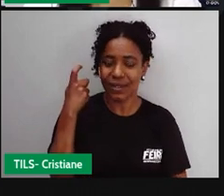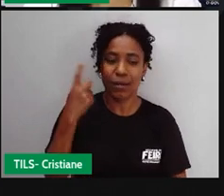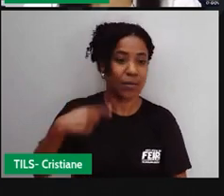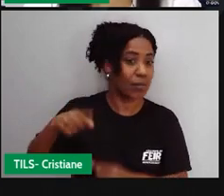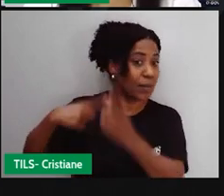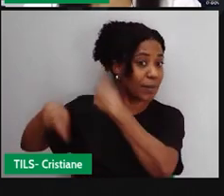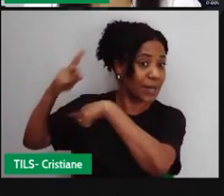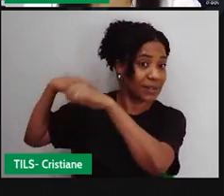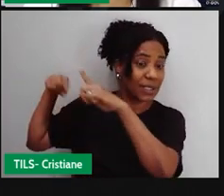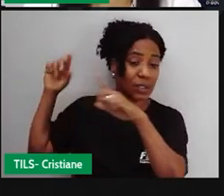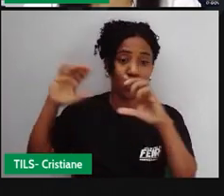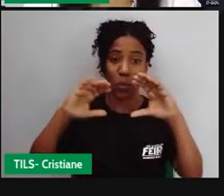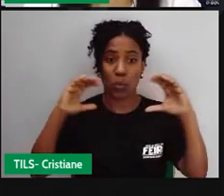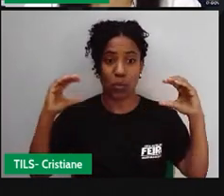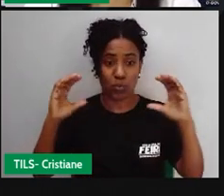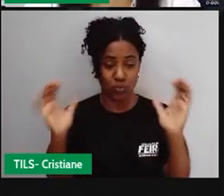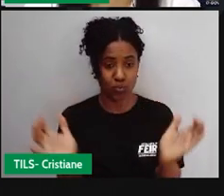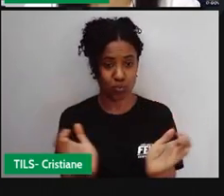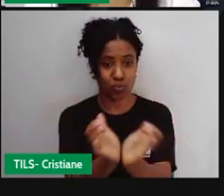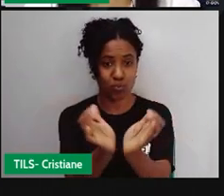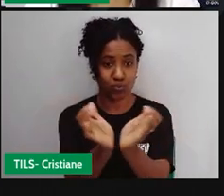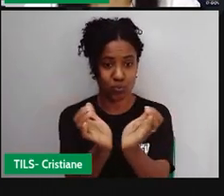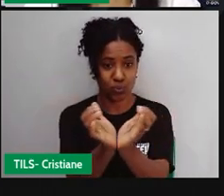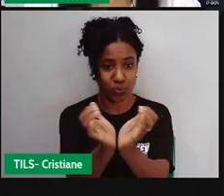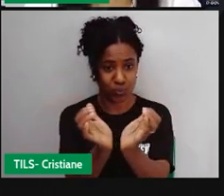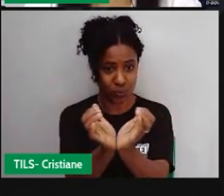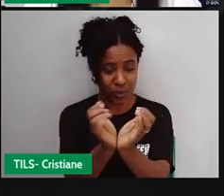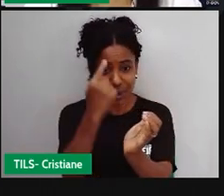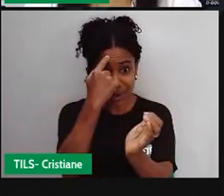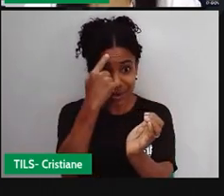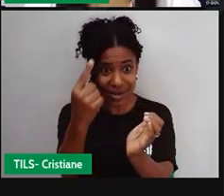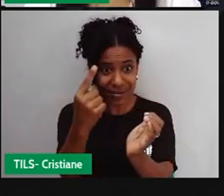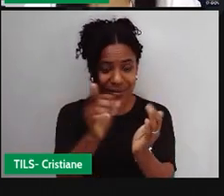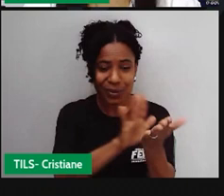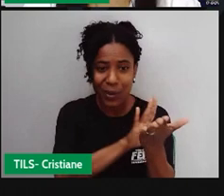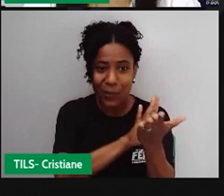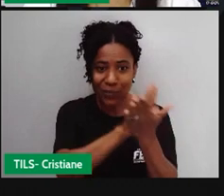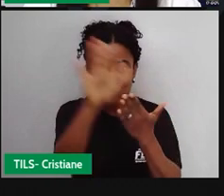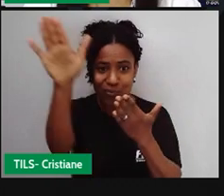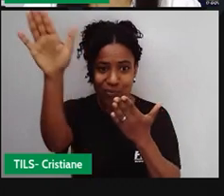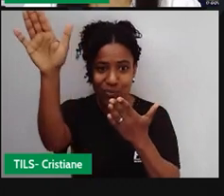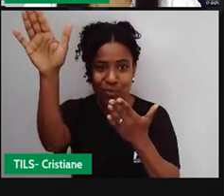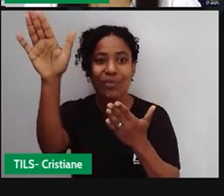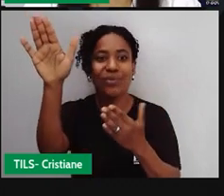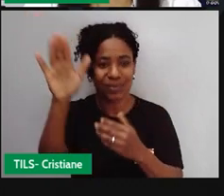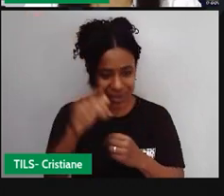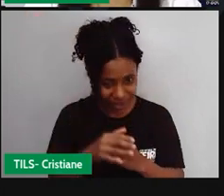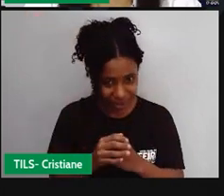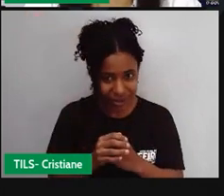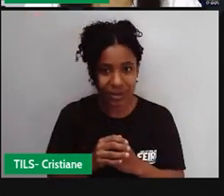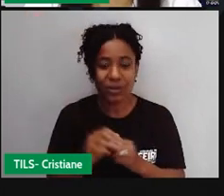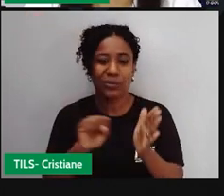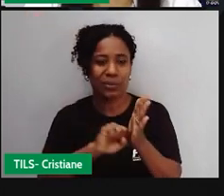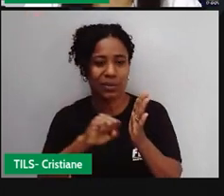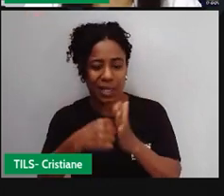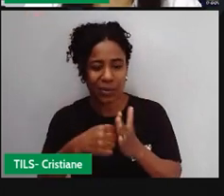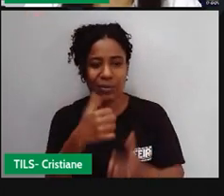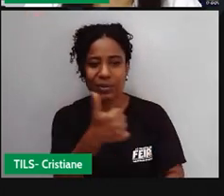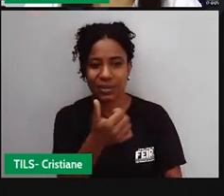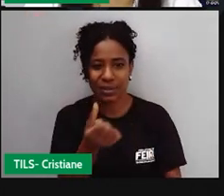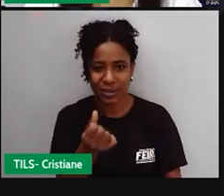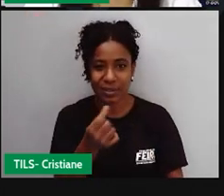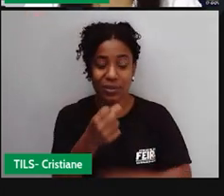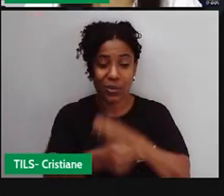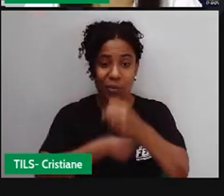escravizados fugitivos, os quilombos, entre o século XVI e o ano de 1888,